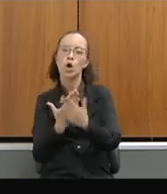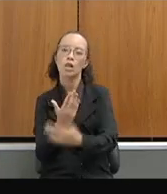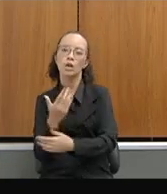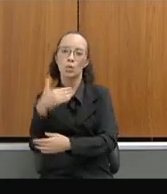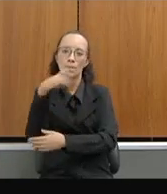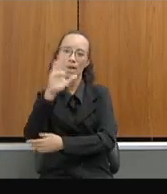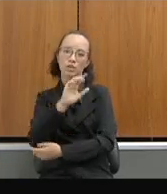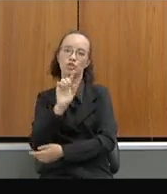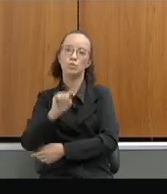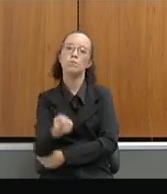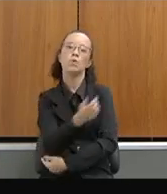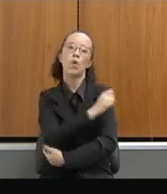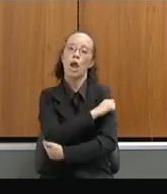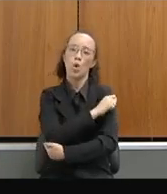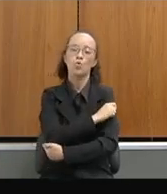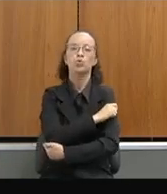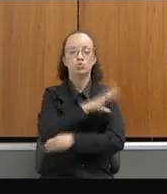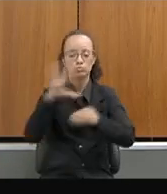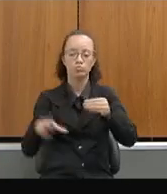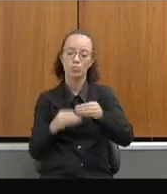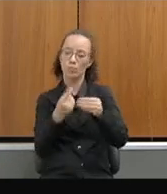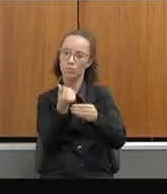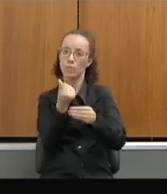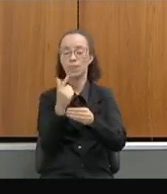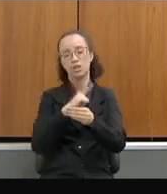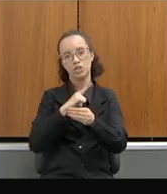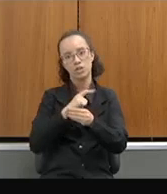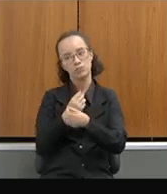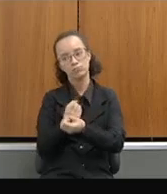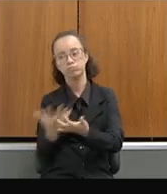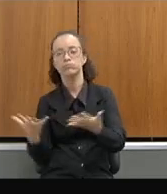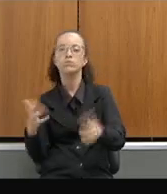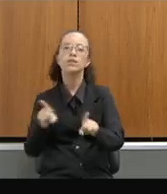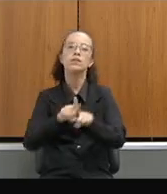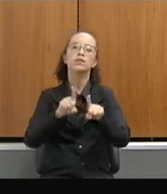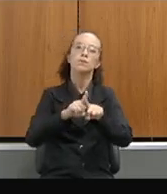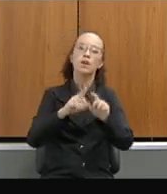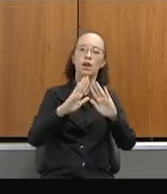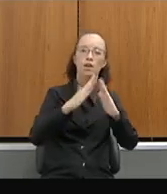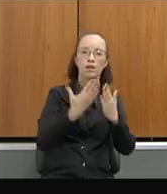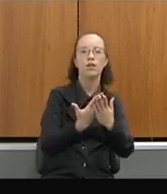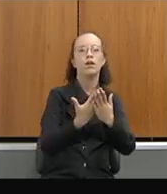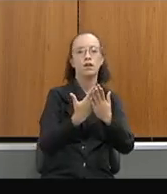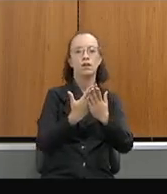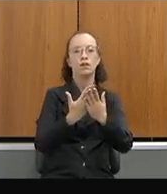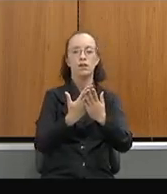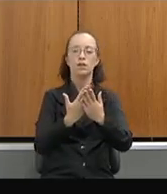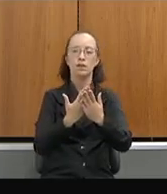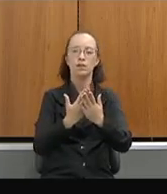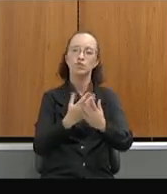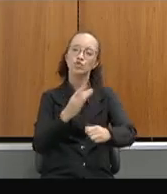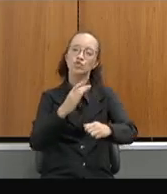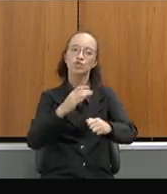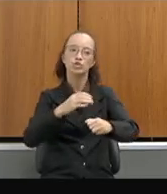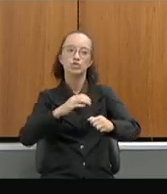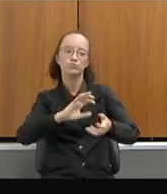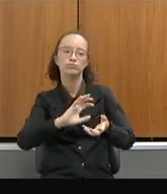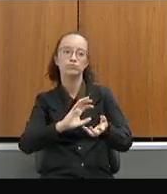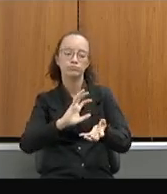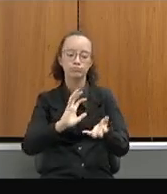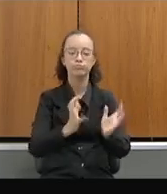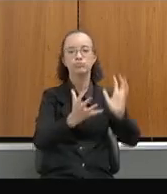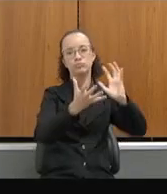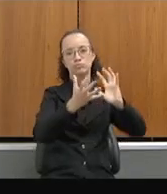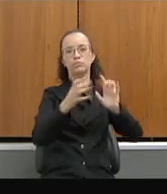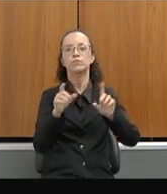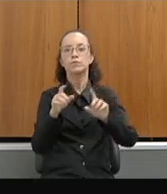5 mil de aditivo devido à inflação, e assim fizemos também com recursos de manutenção e custeio, tivemos também essa tabelinha